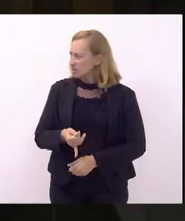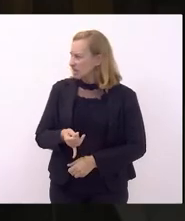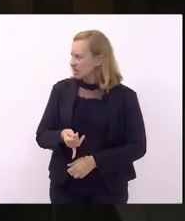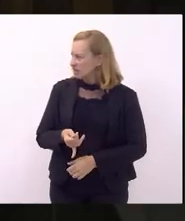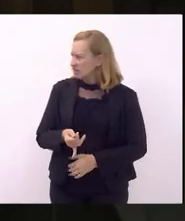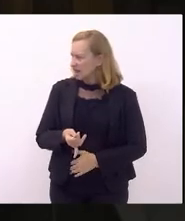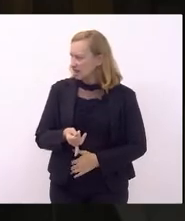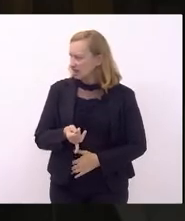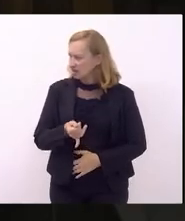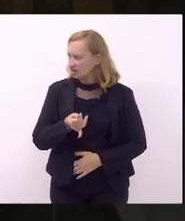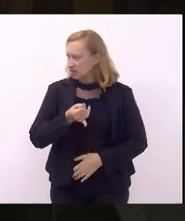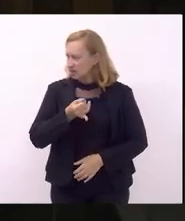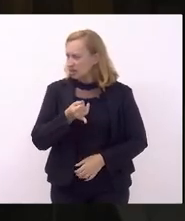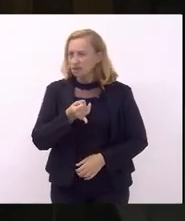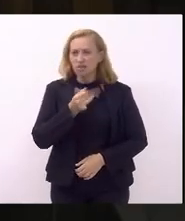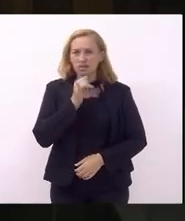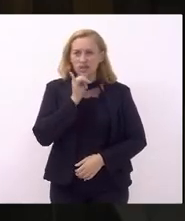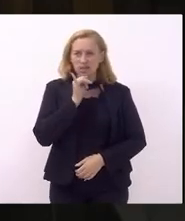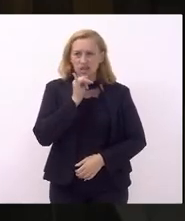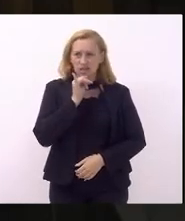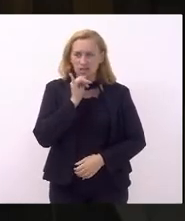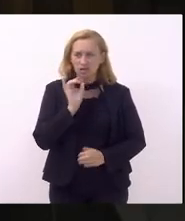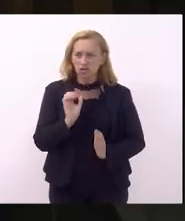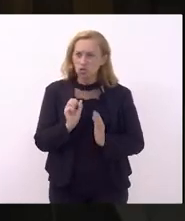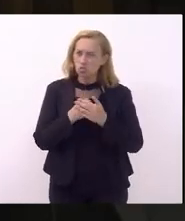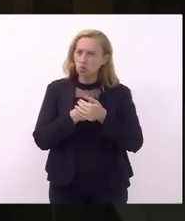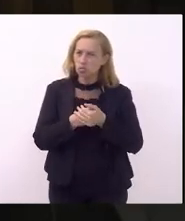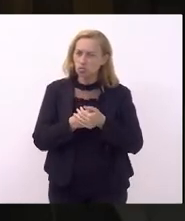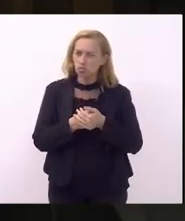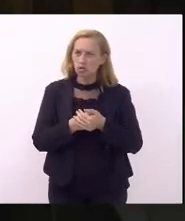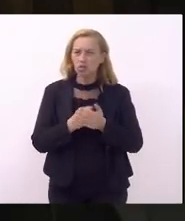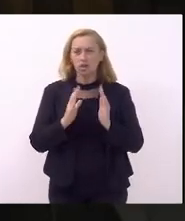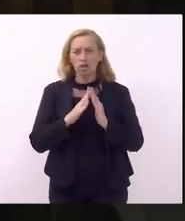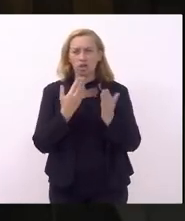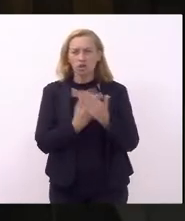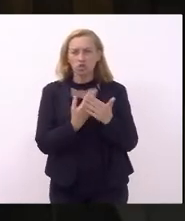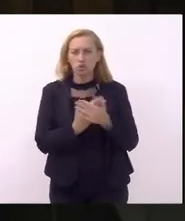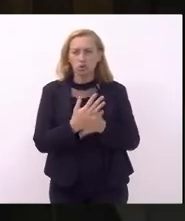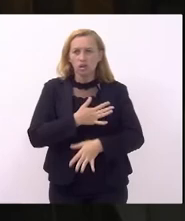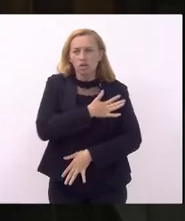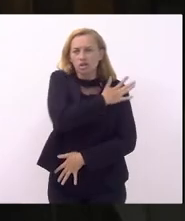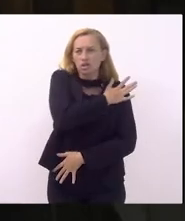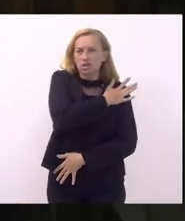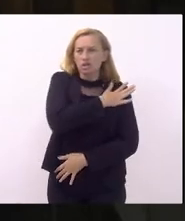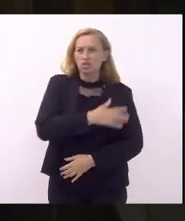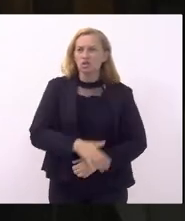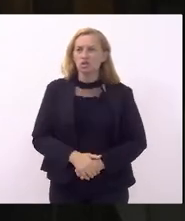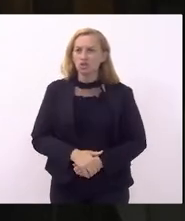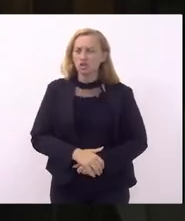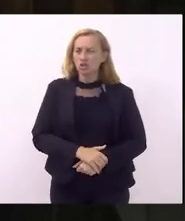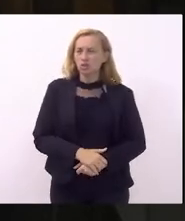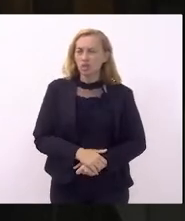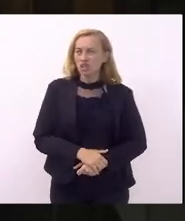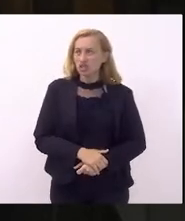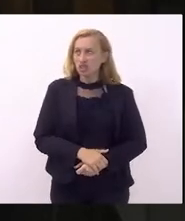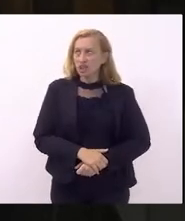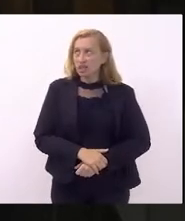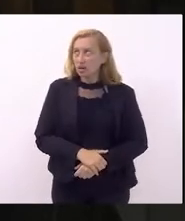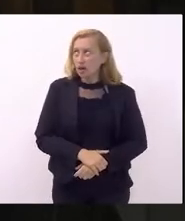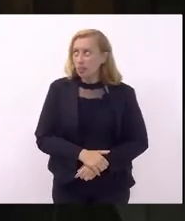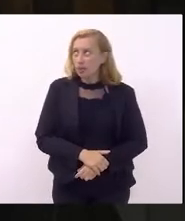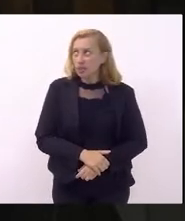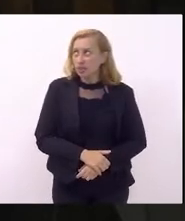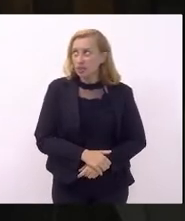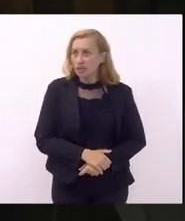porque as escolas cívico-militares elas tentam impor uma disciplina de quartel nas escolas